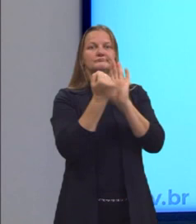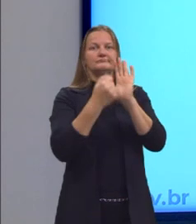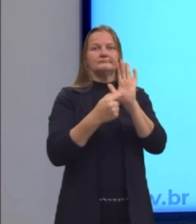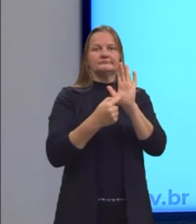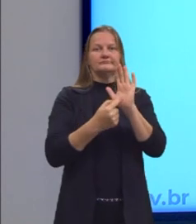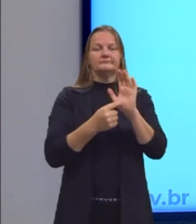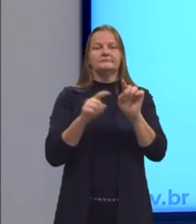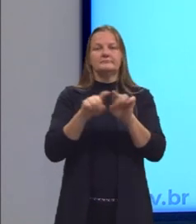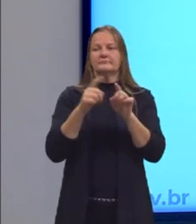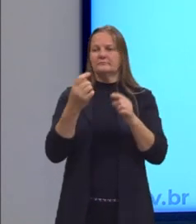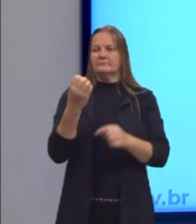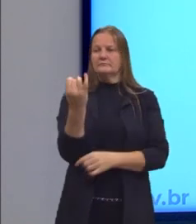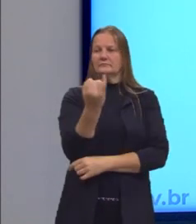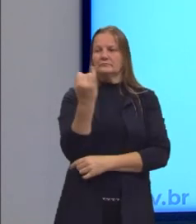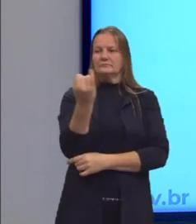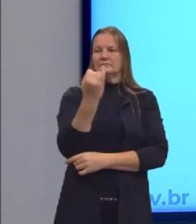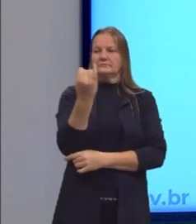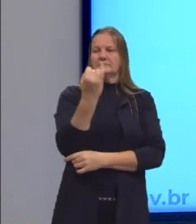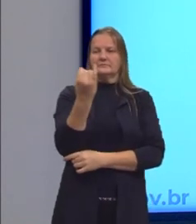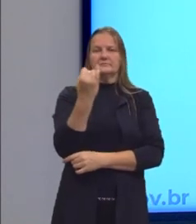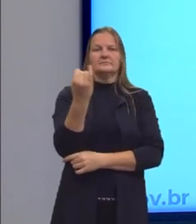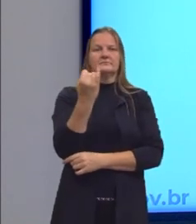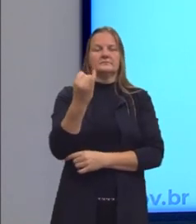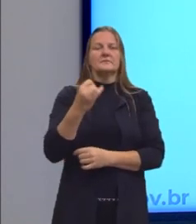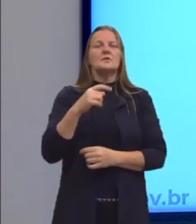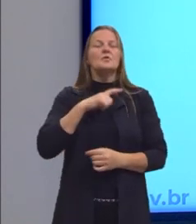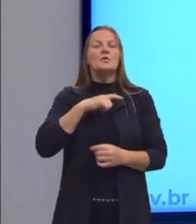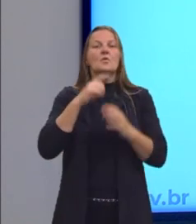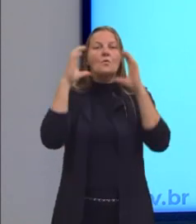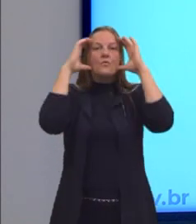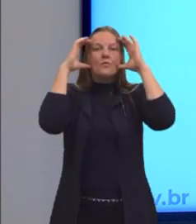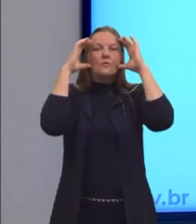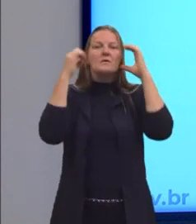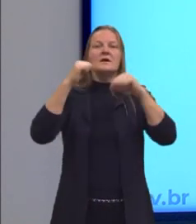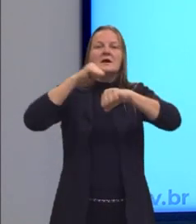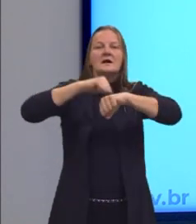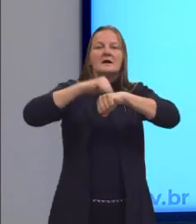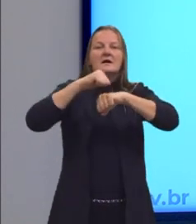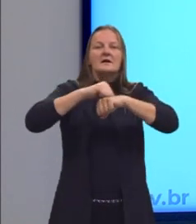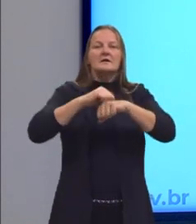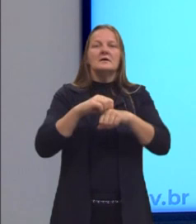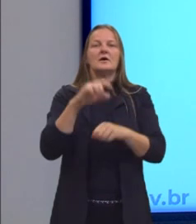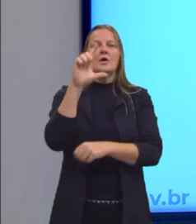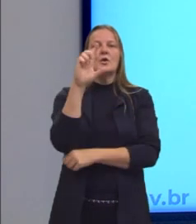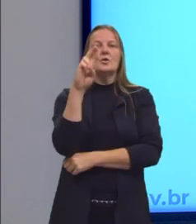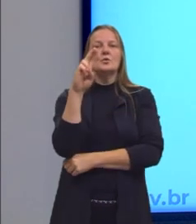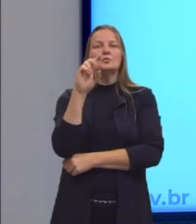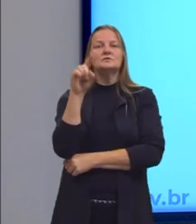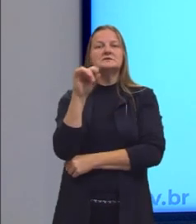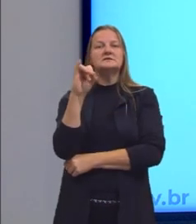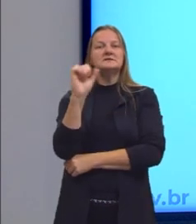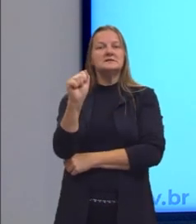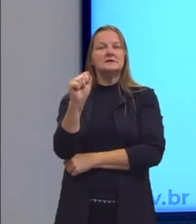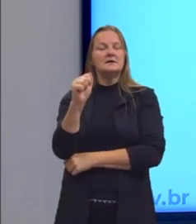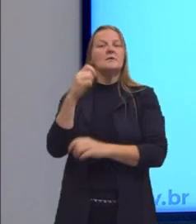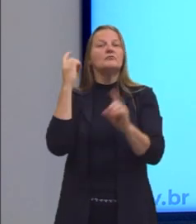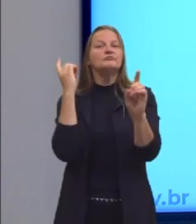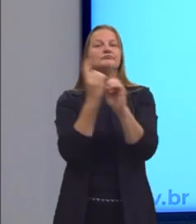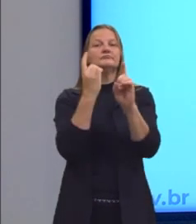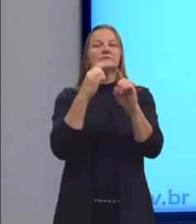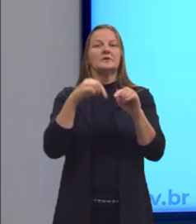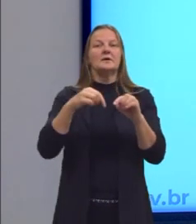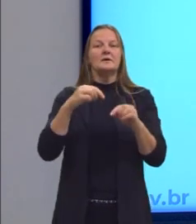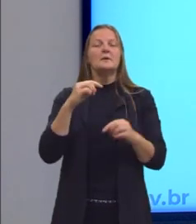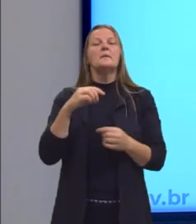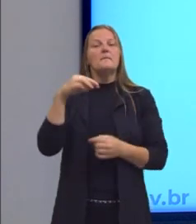E uma muito importante é o crânio fossilizado da Luzia, que foi encontrado num sítio arqueológico ali em